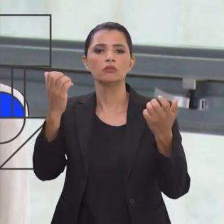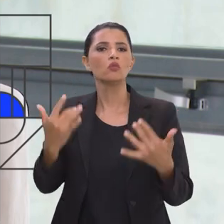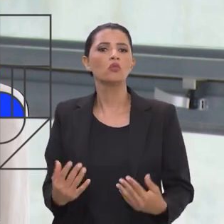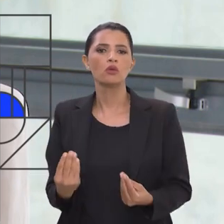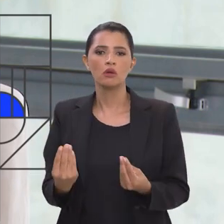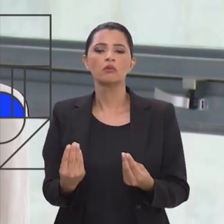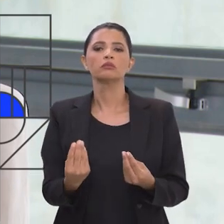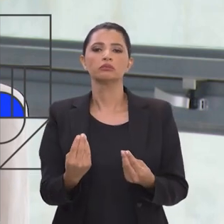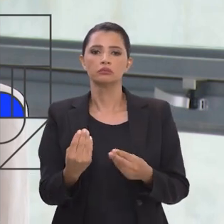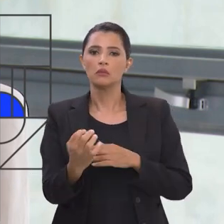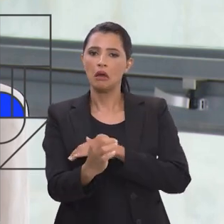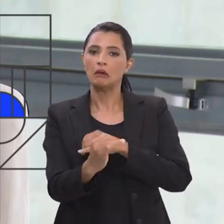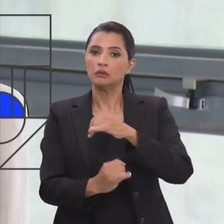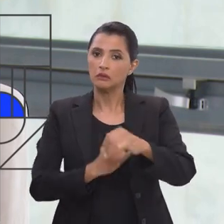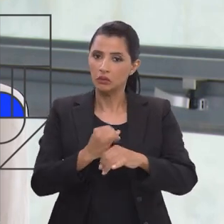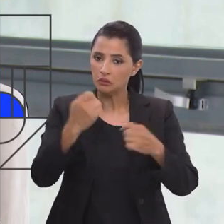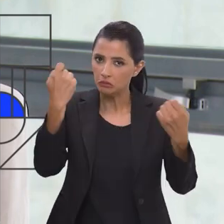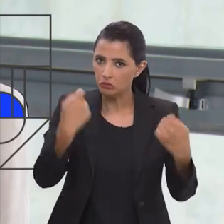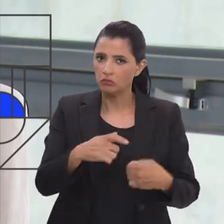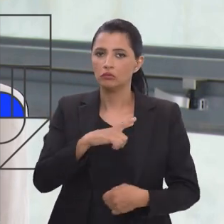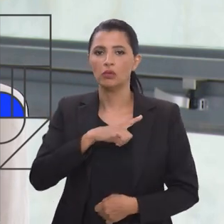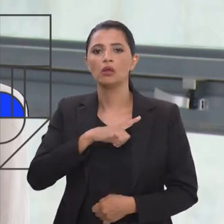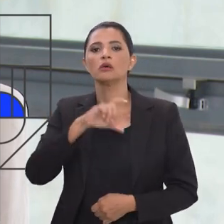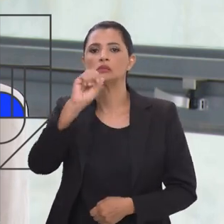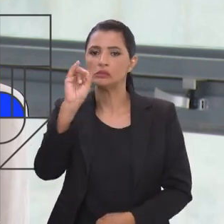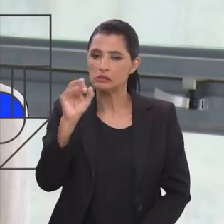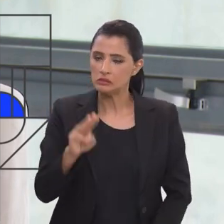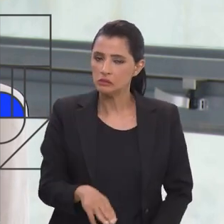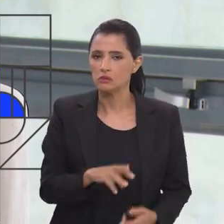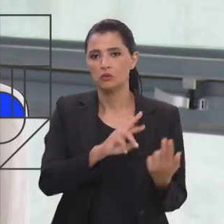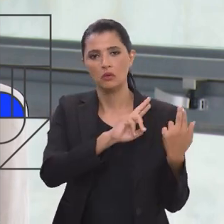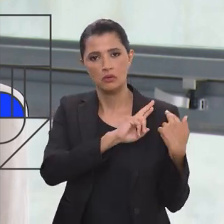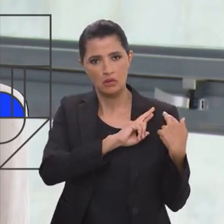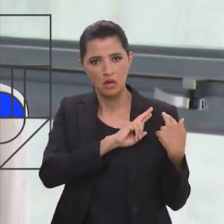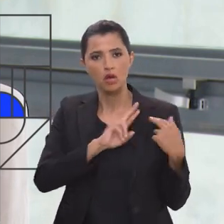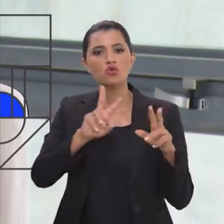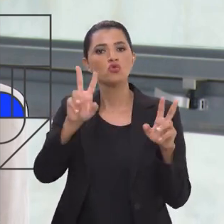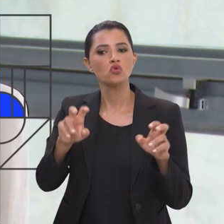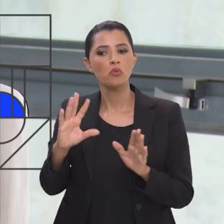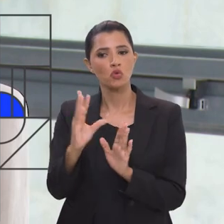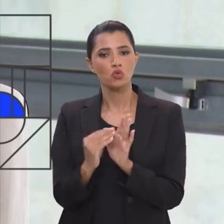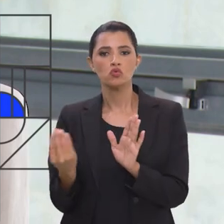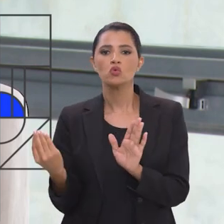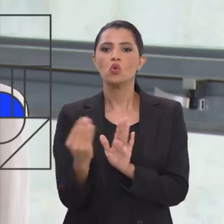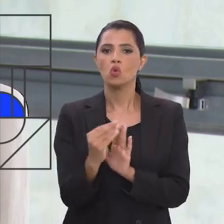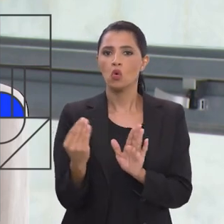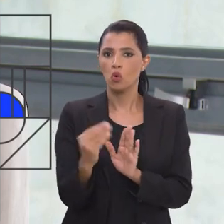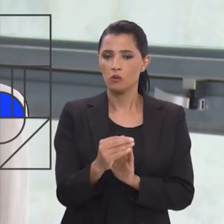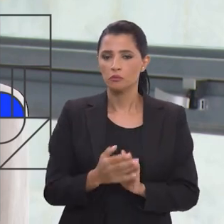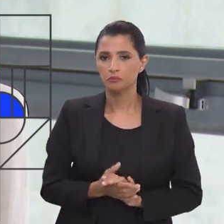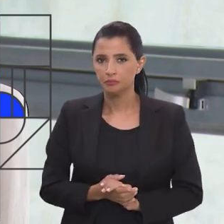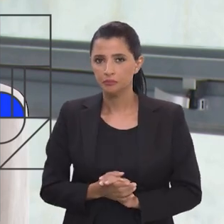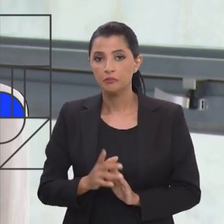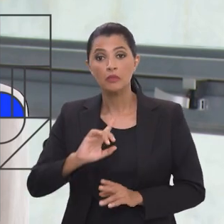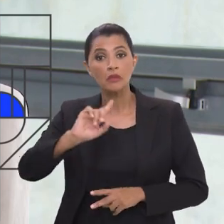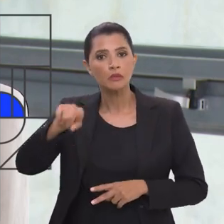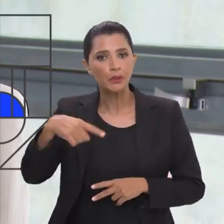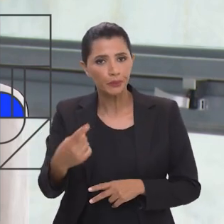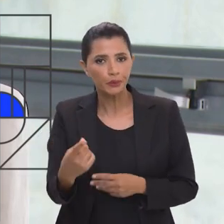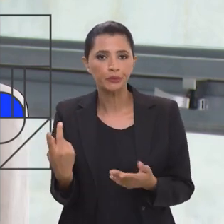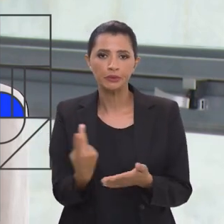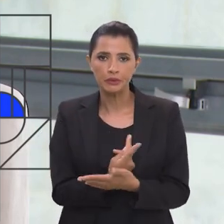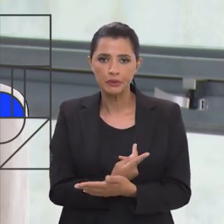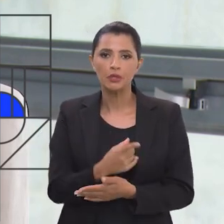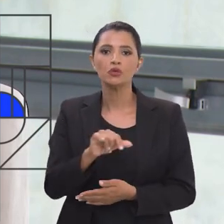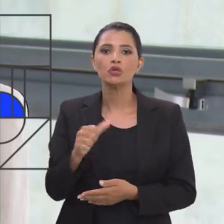deixou claro que as plataformas tinham sim responsabilidade sobre o conteúdo que elas veiculam depois nós